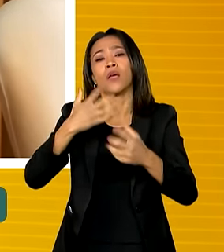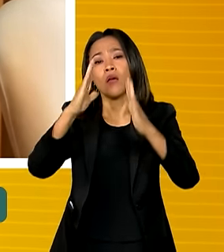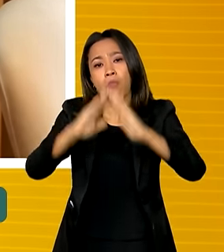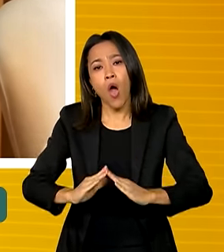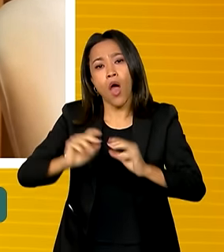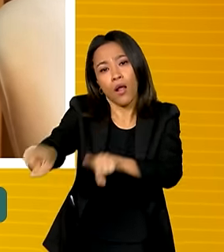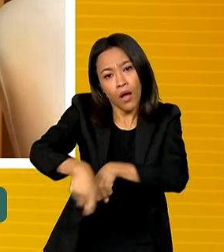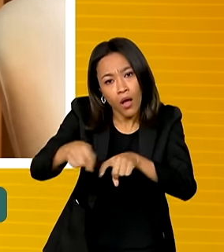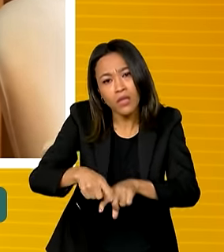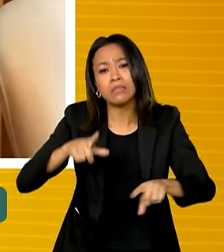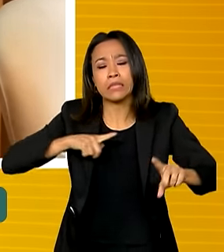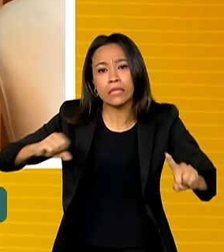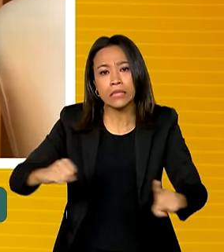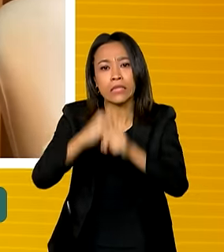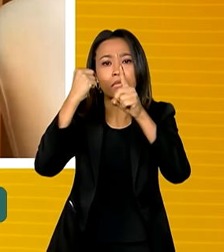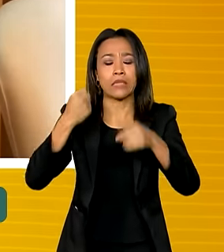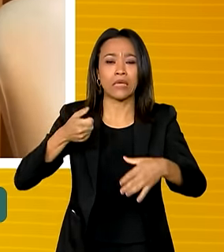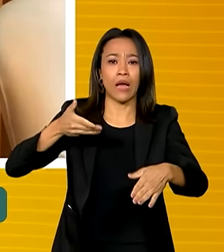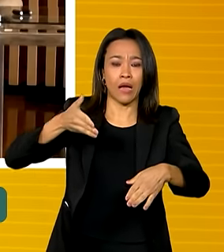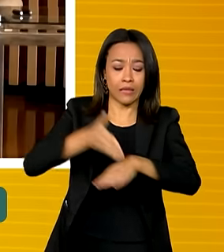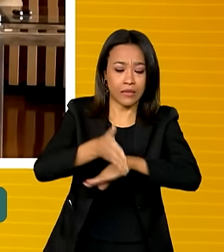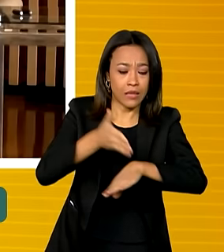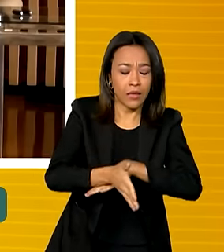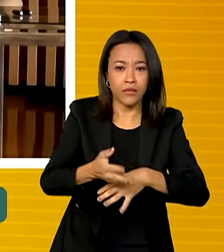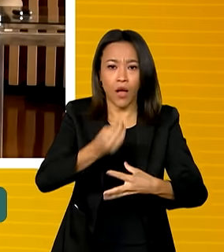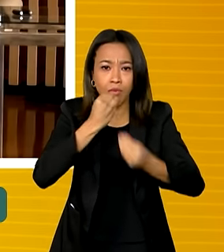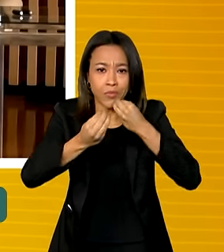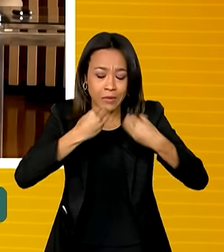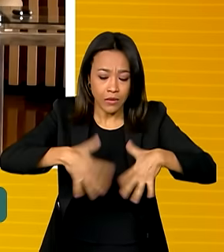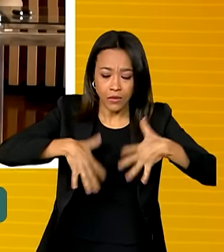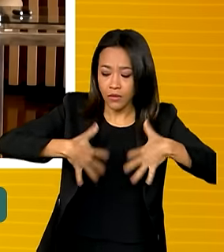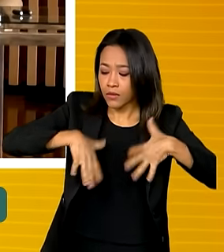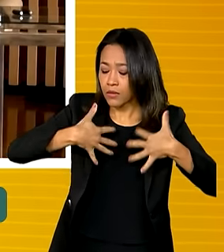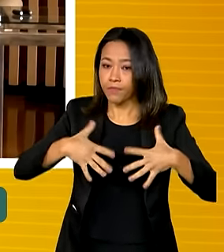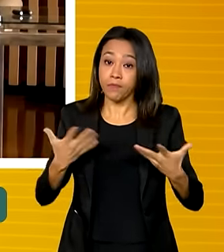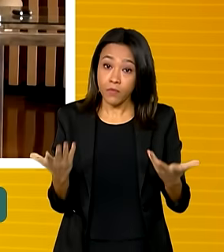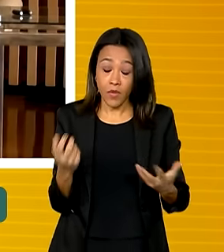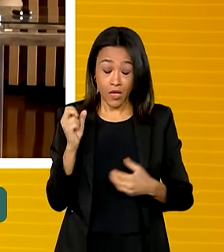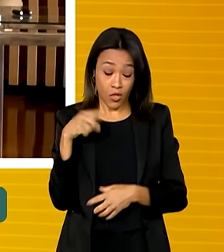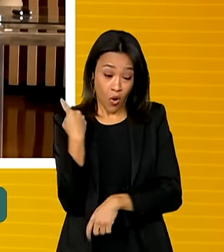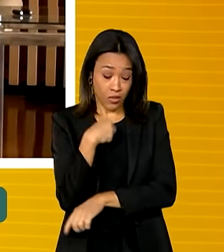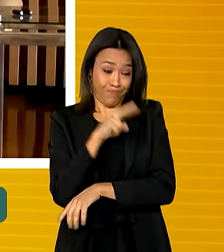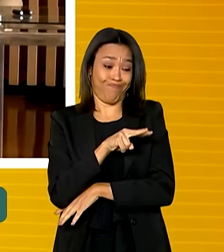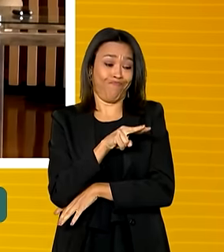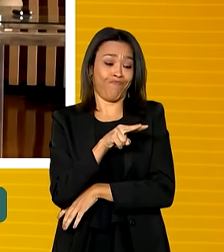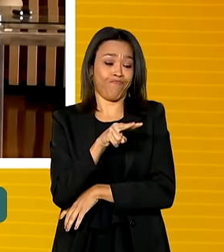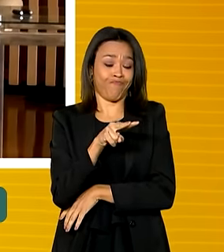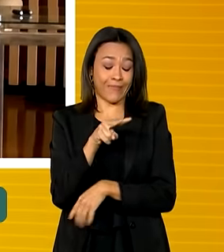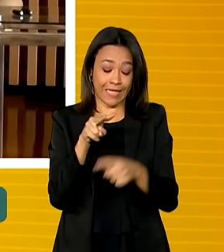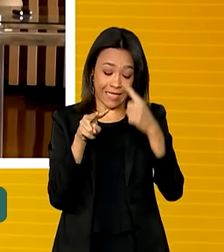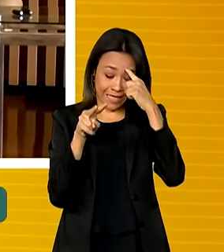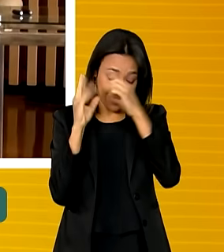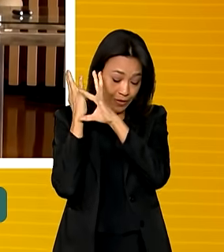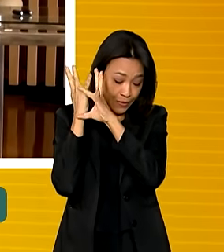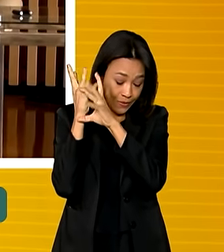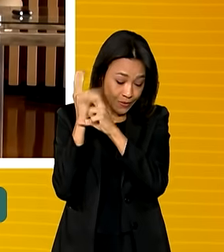dificuldade de acesso a alimentos de uma forma geral. Olhando para isso, a gente resgata um pouco